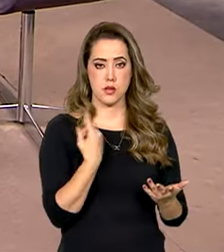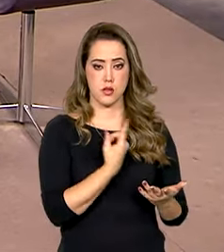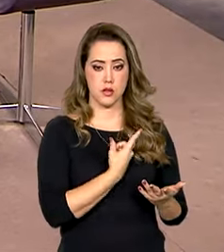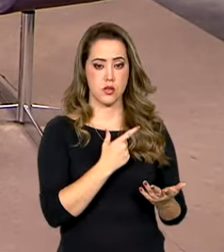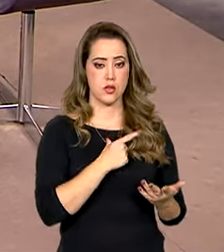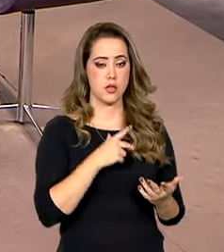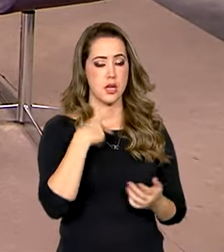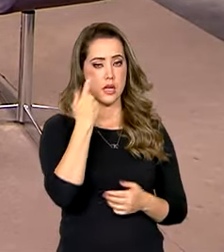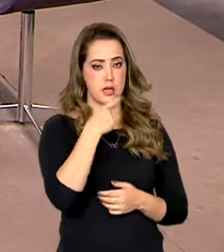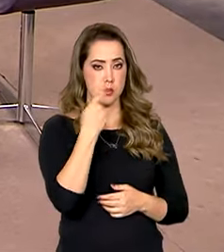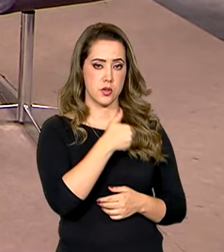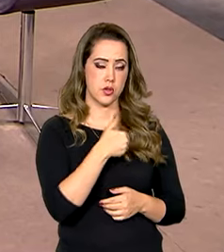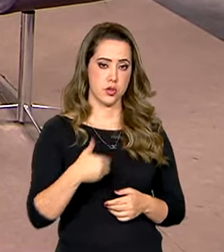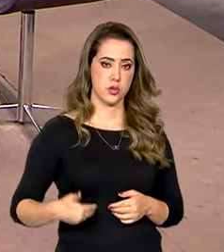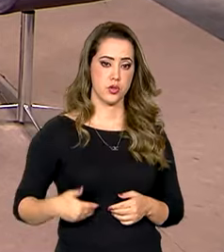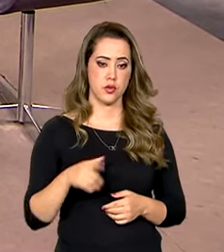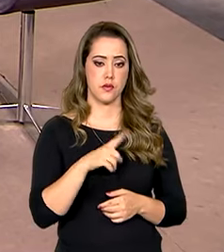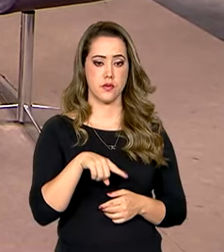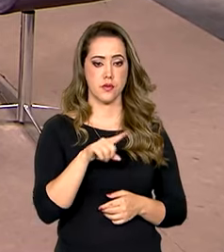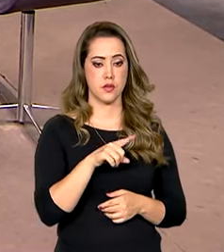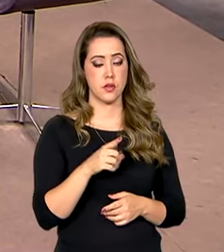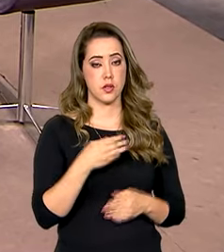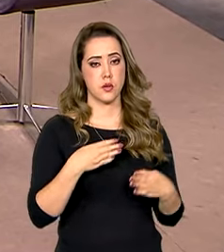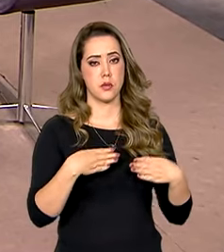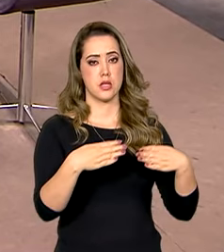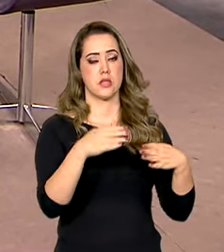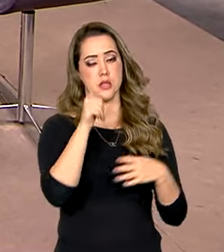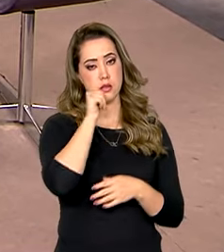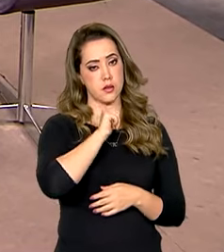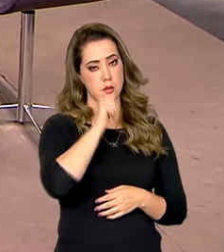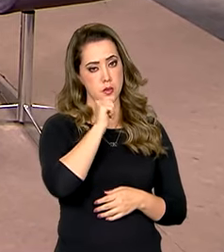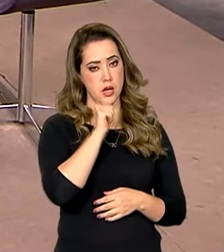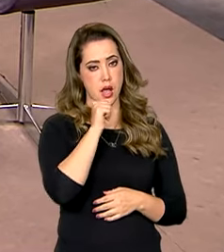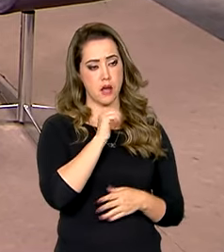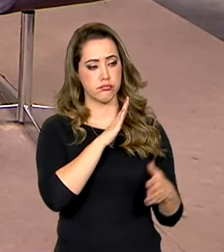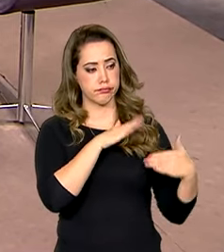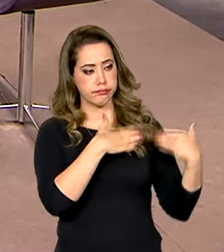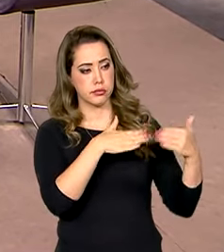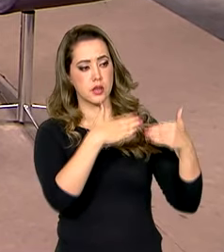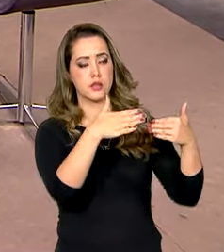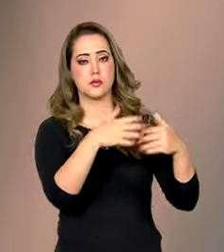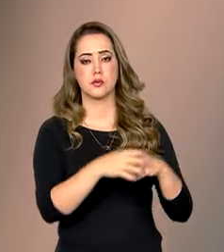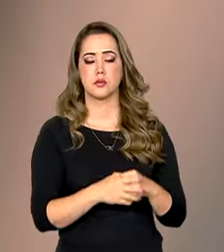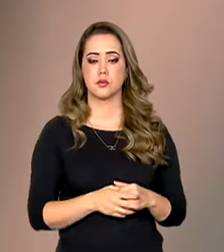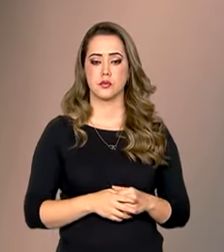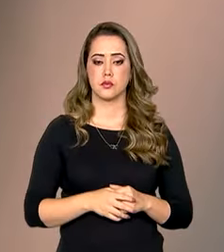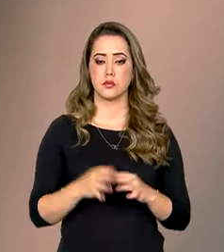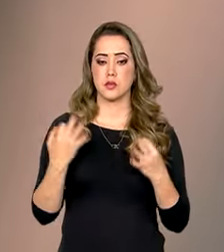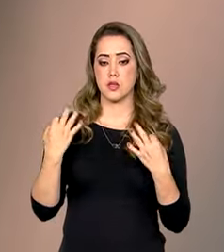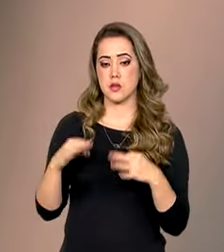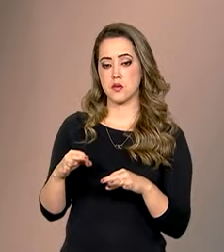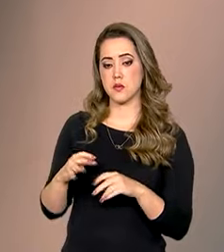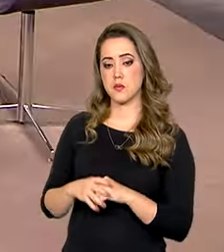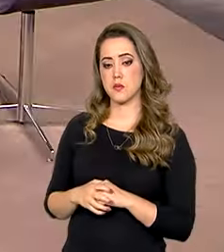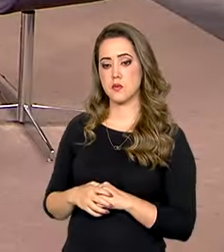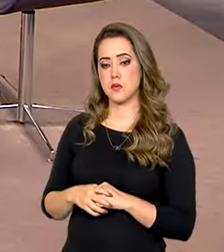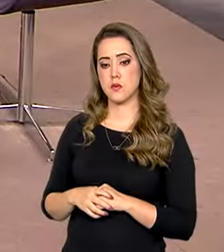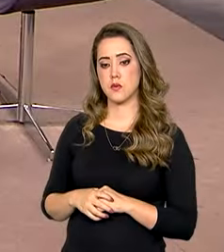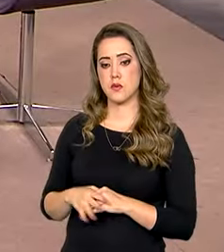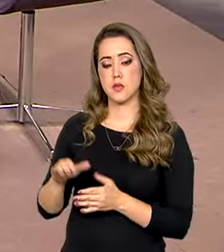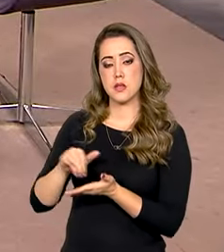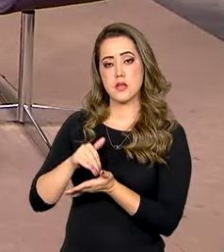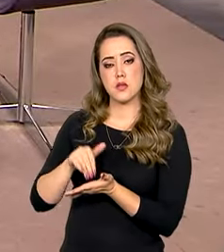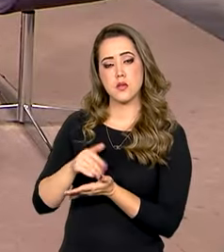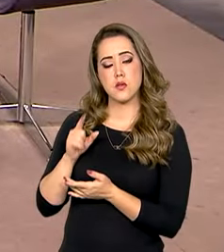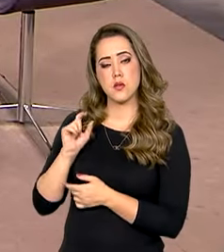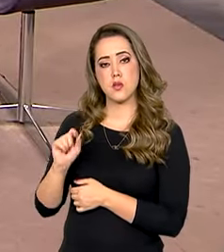temos as políticas públicas que o Ministério das Mulheres vem desenvolvendo. Tá certo. Perfeito. Secretária